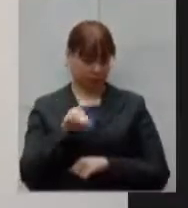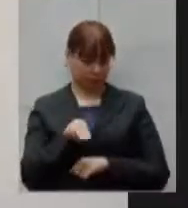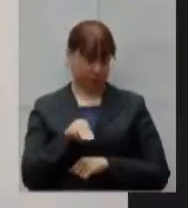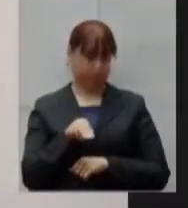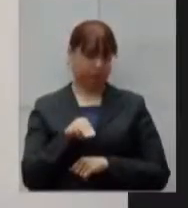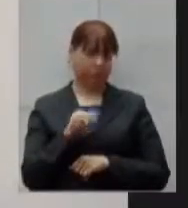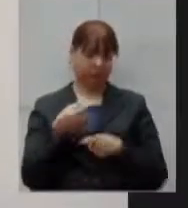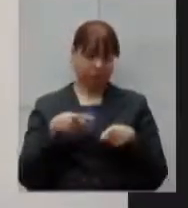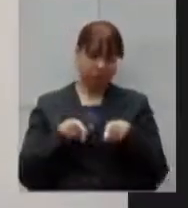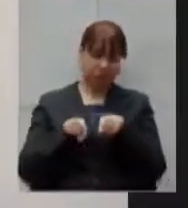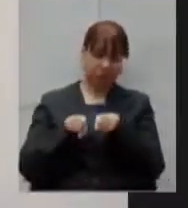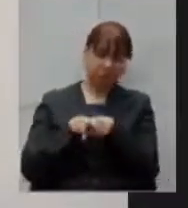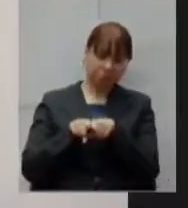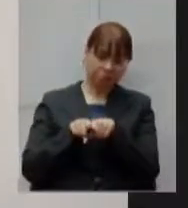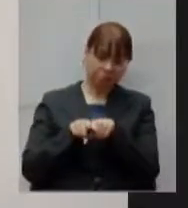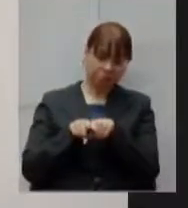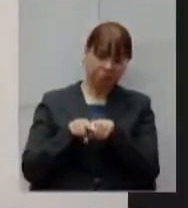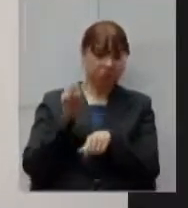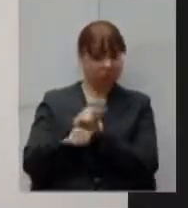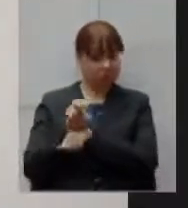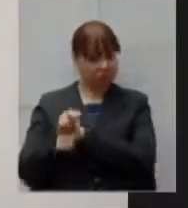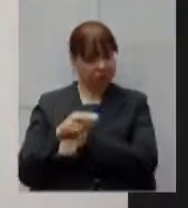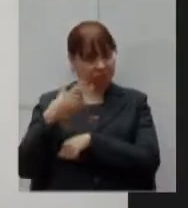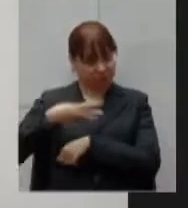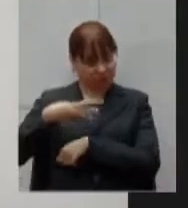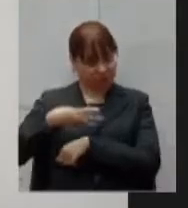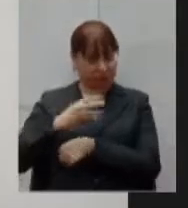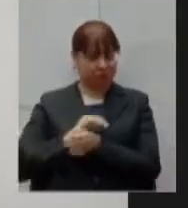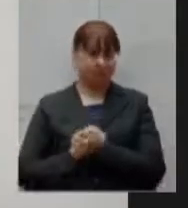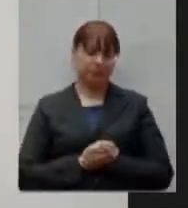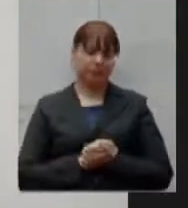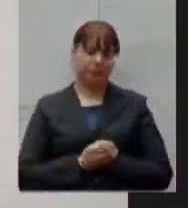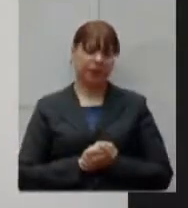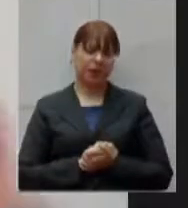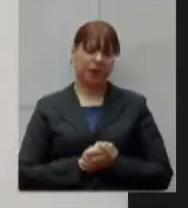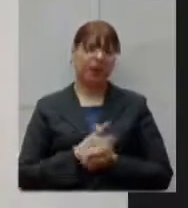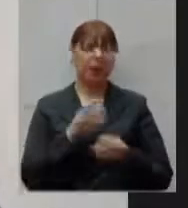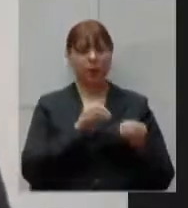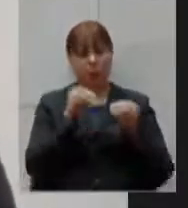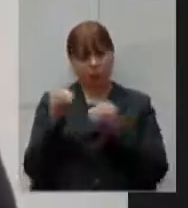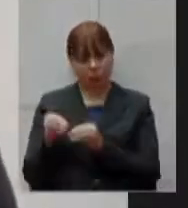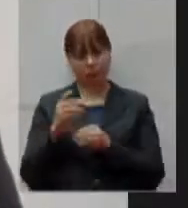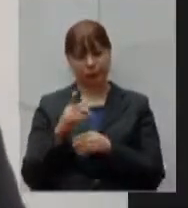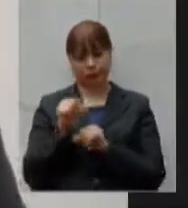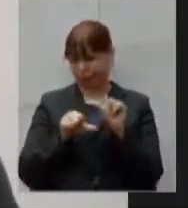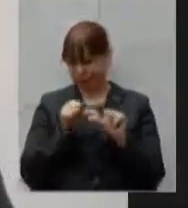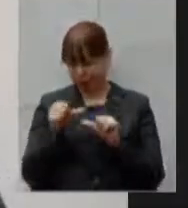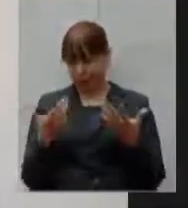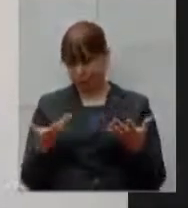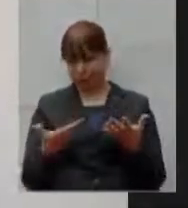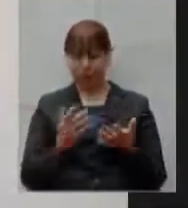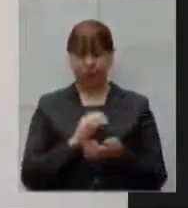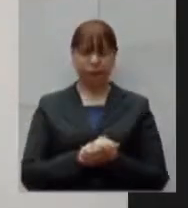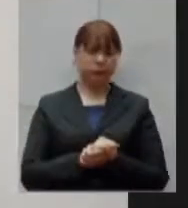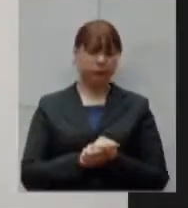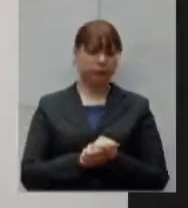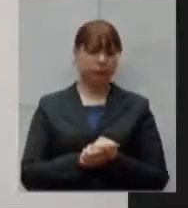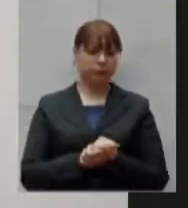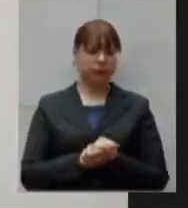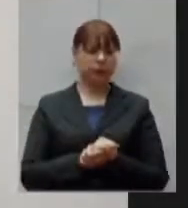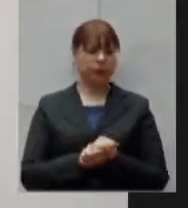em contratação de pessoal terceirizado depois houve uma mudança uma dispensa de